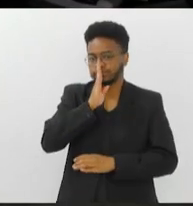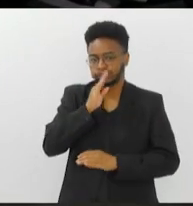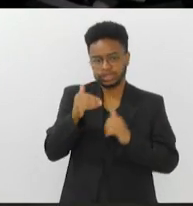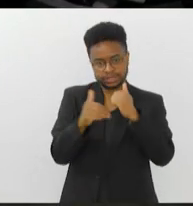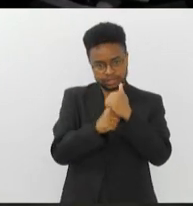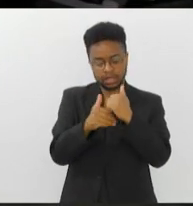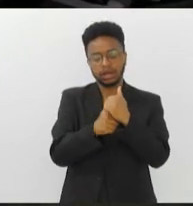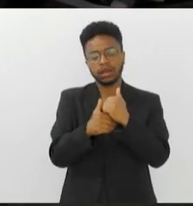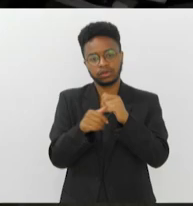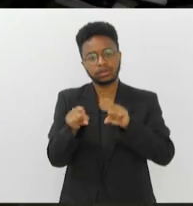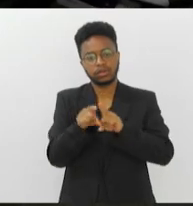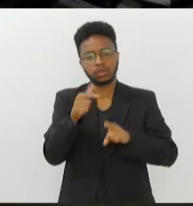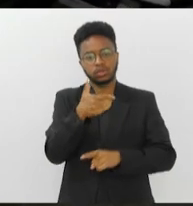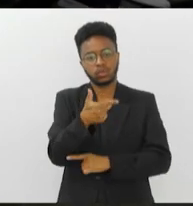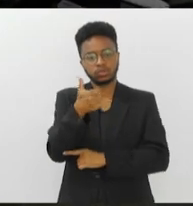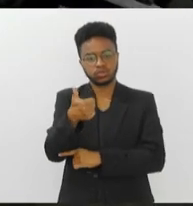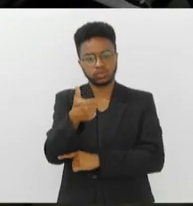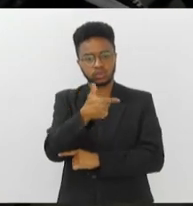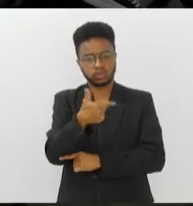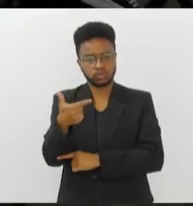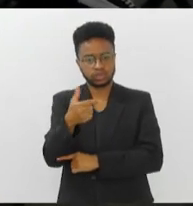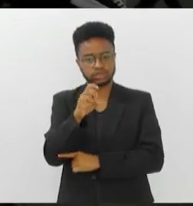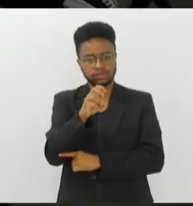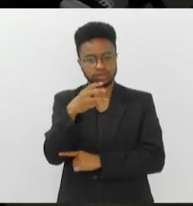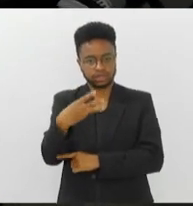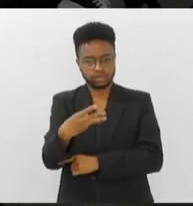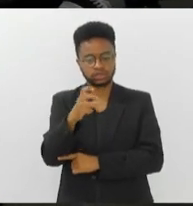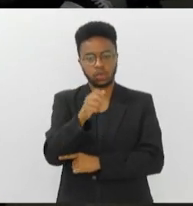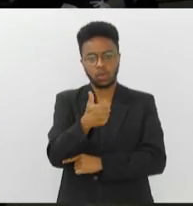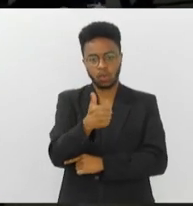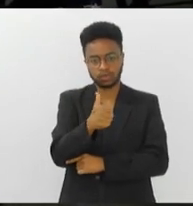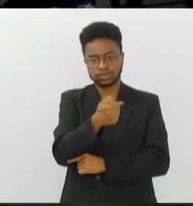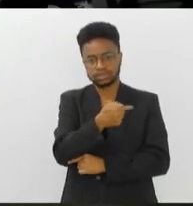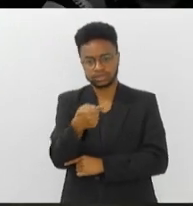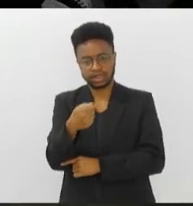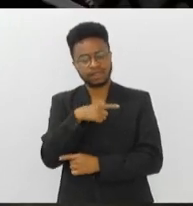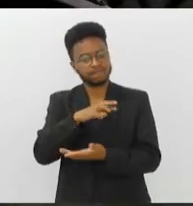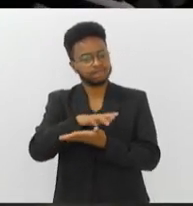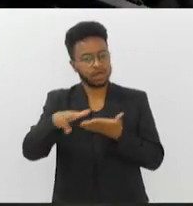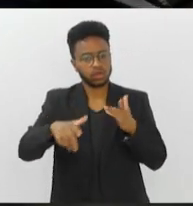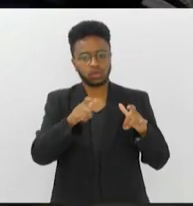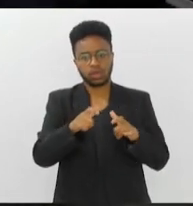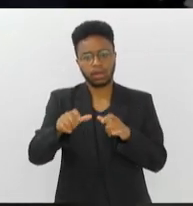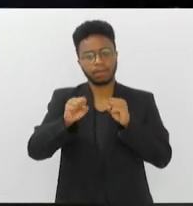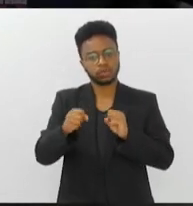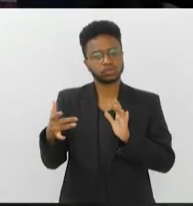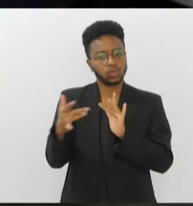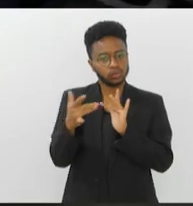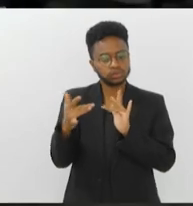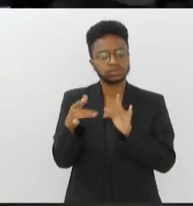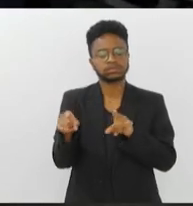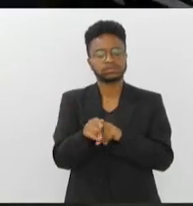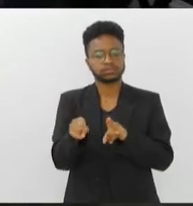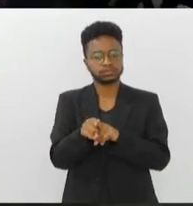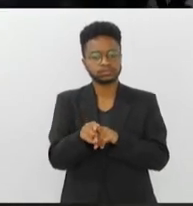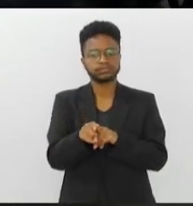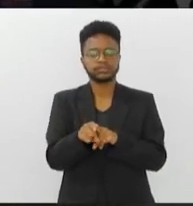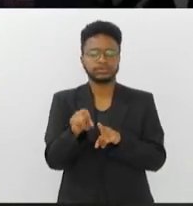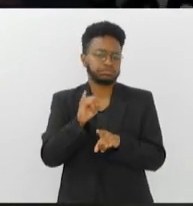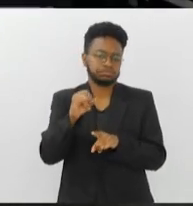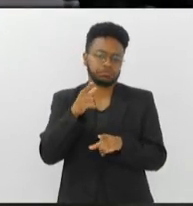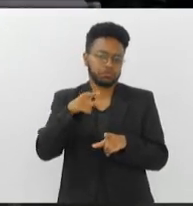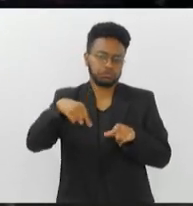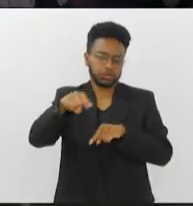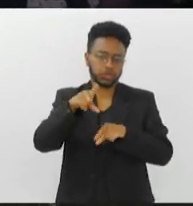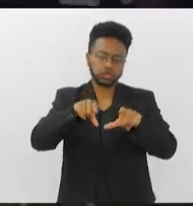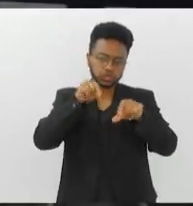anonimizado, que é o 212253-1177. Ou seja, vários canais, várias opções, para, da forma que você precisar,